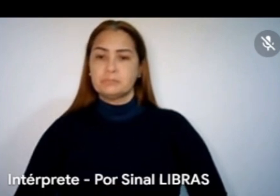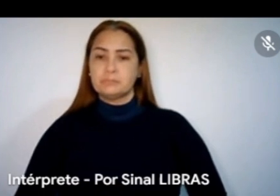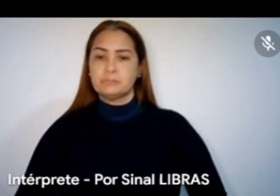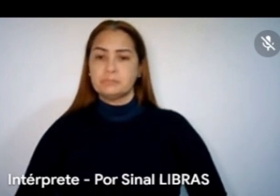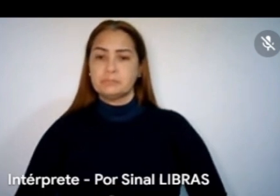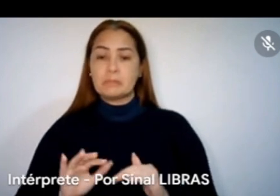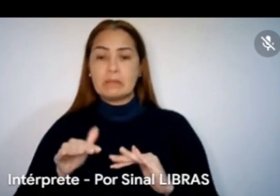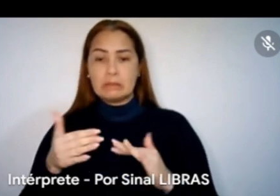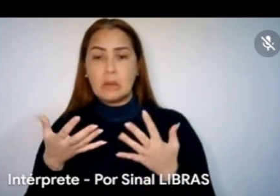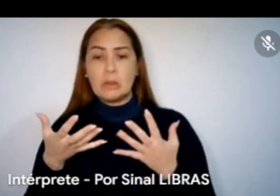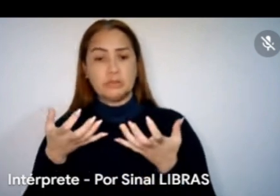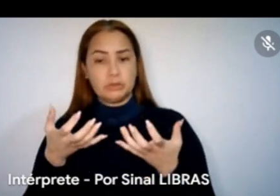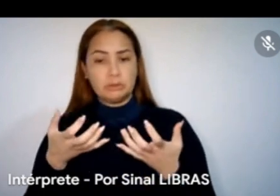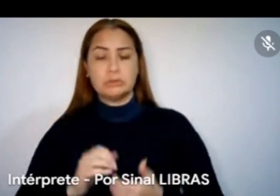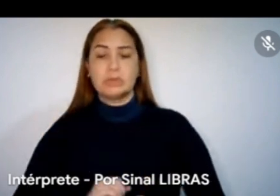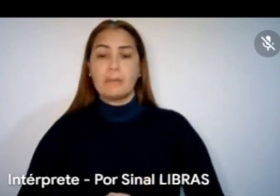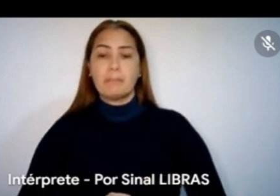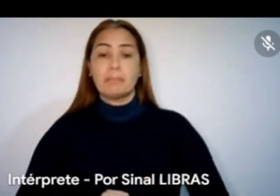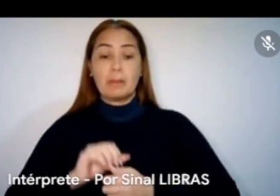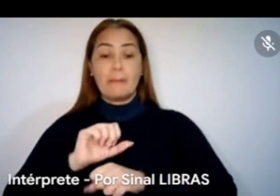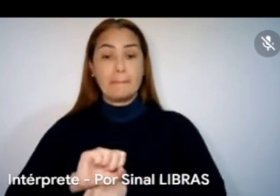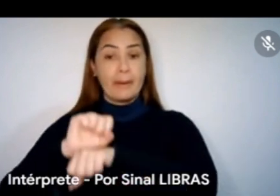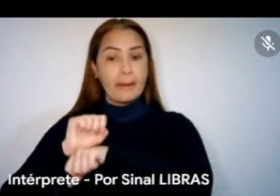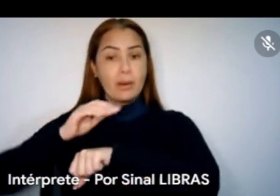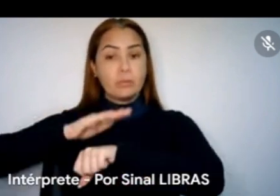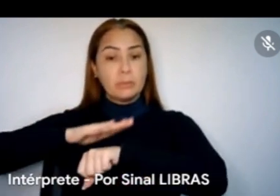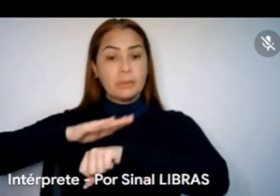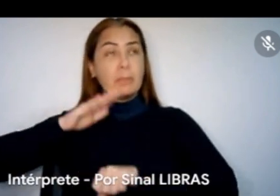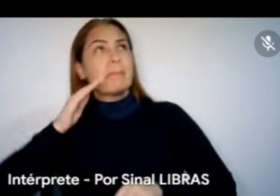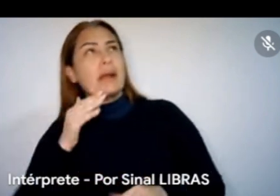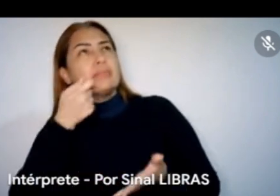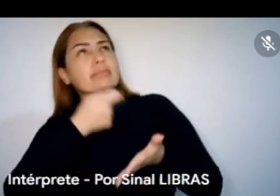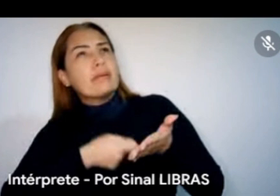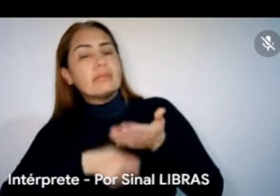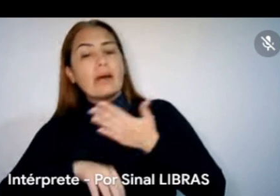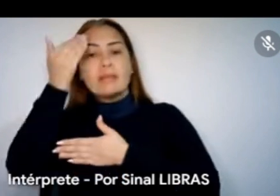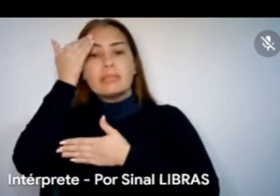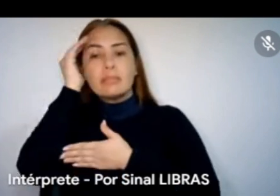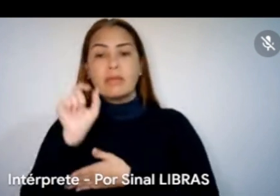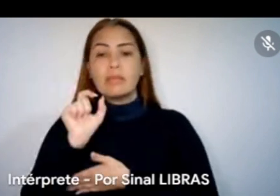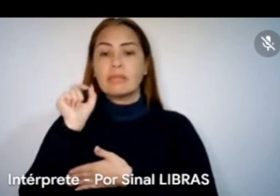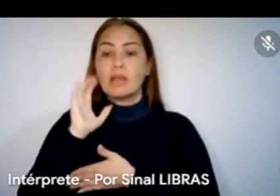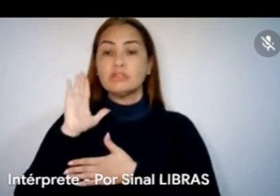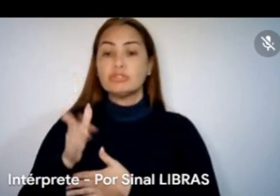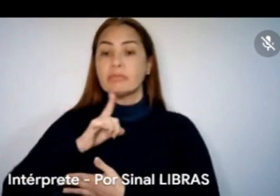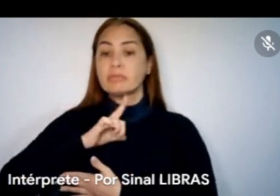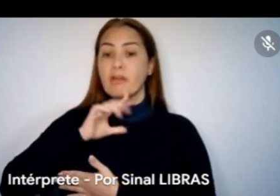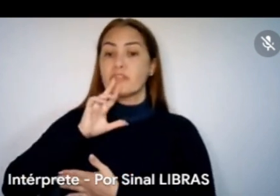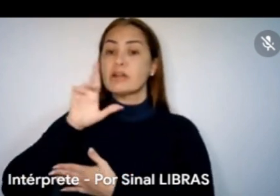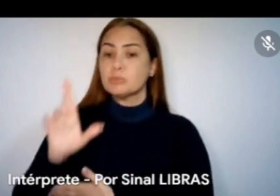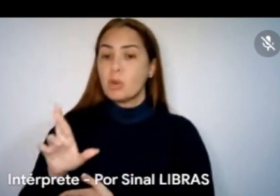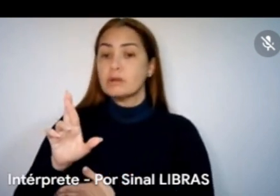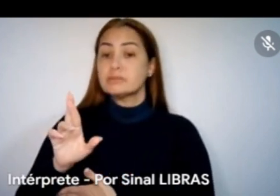pretende se deter durante um tempo para tentar entender o que foi respondido e por quem